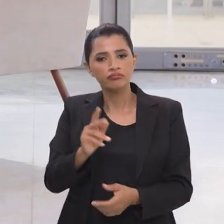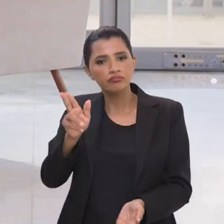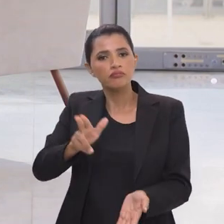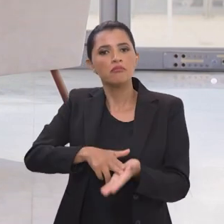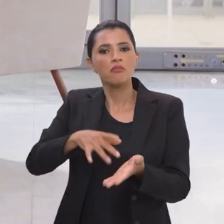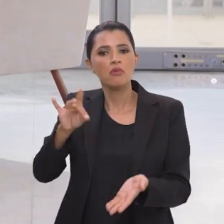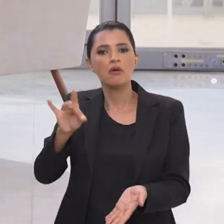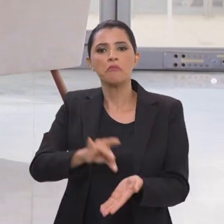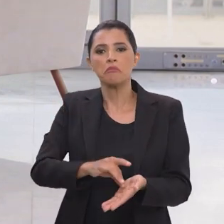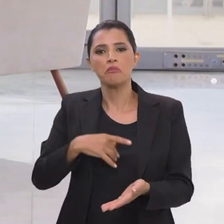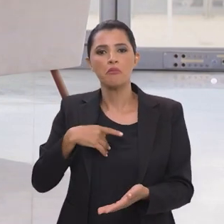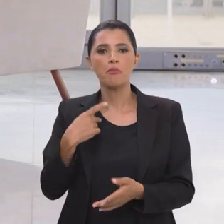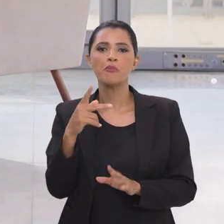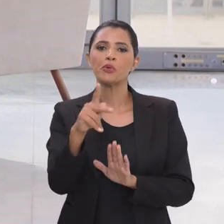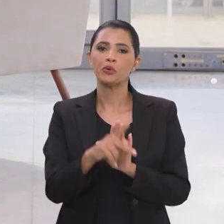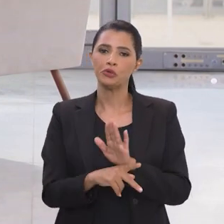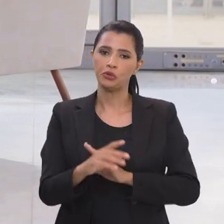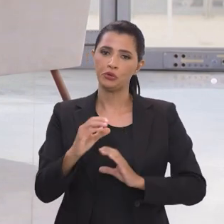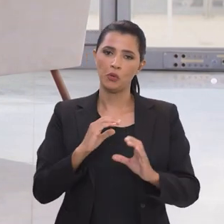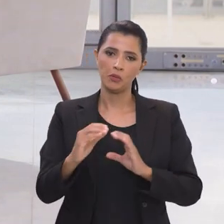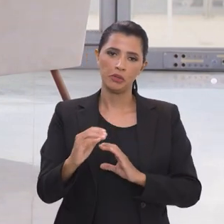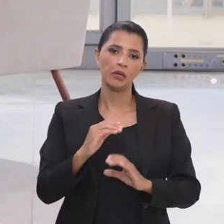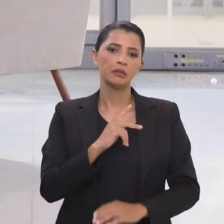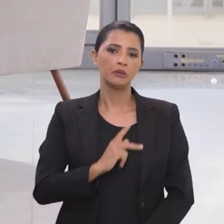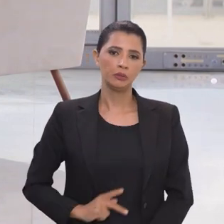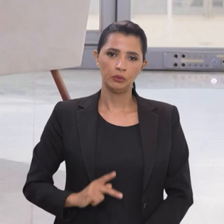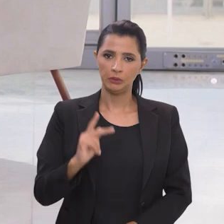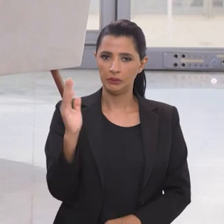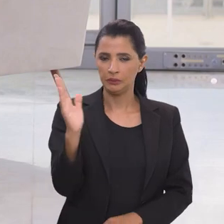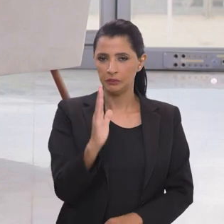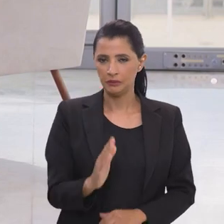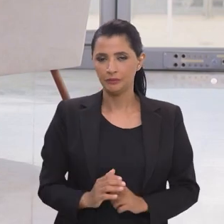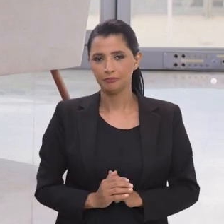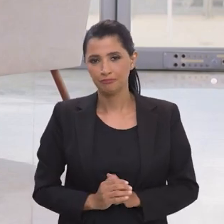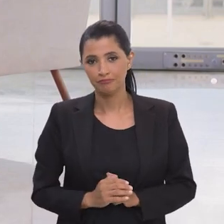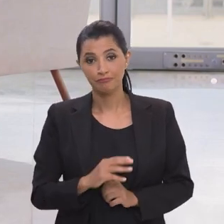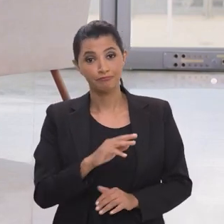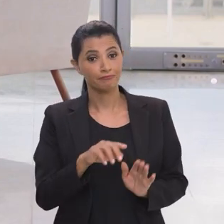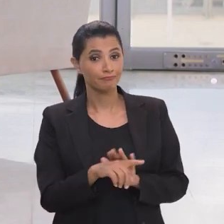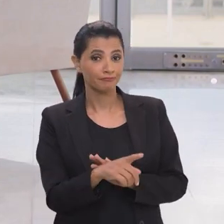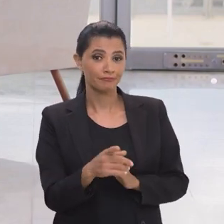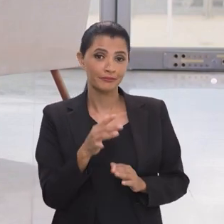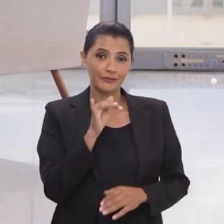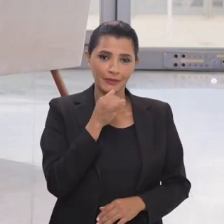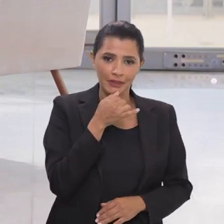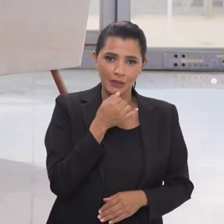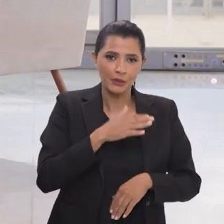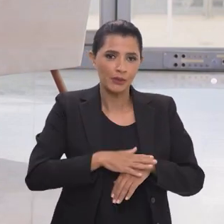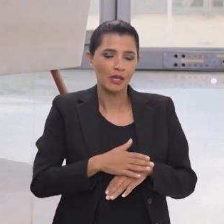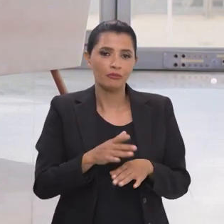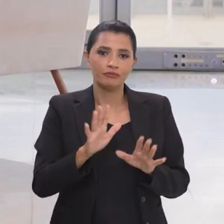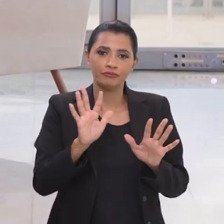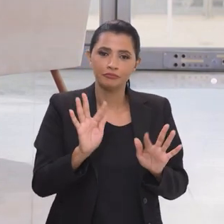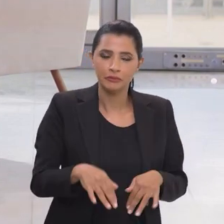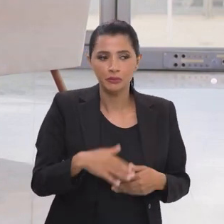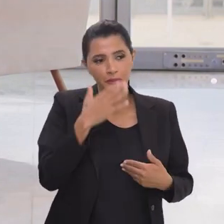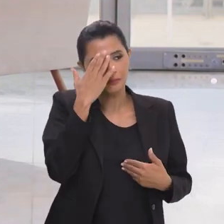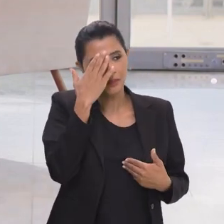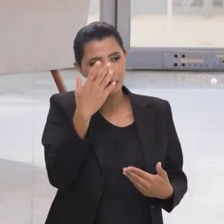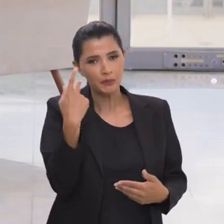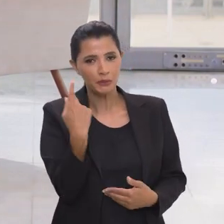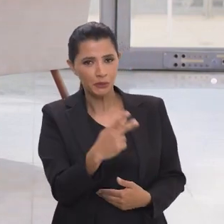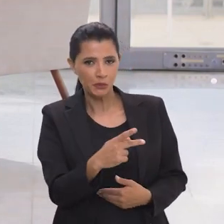e se afirmar como um grande projeto de comunicação pública no nosso país ministro infelizmente nosso tempo está acabando